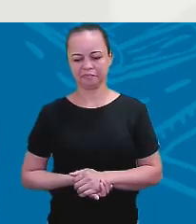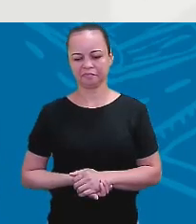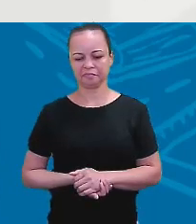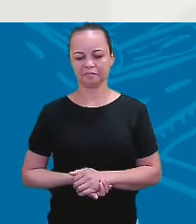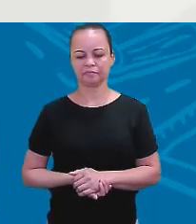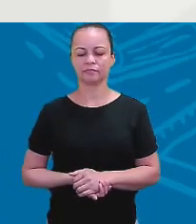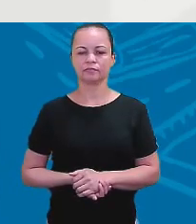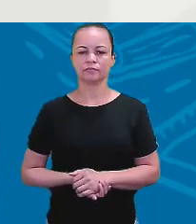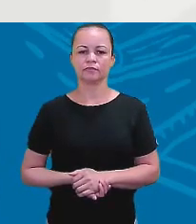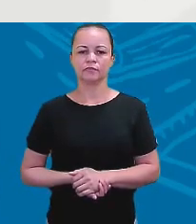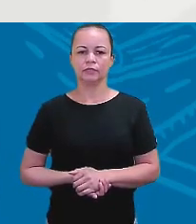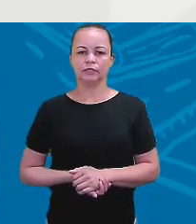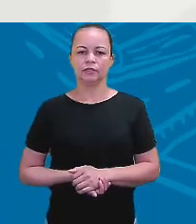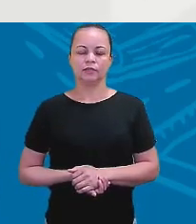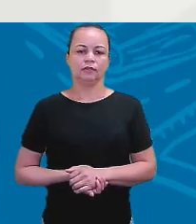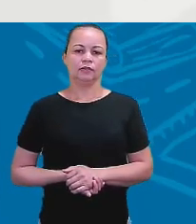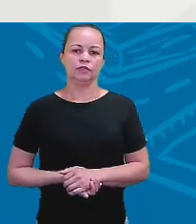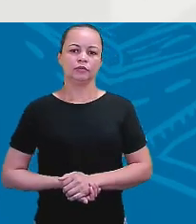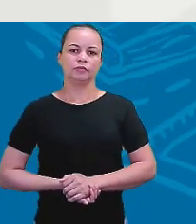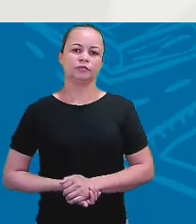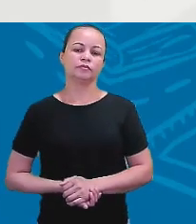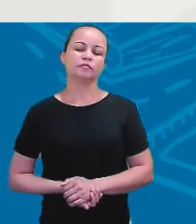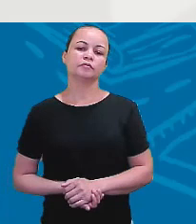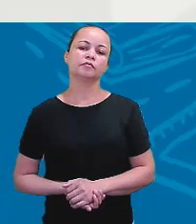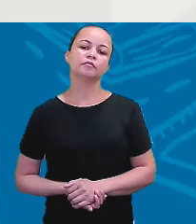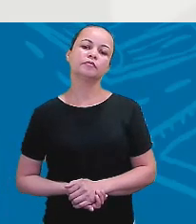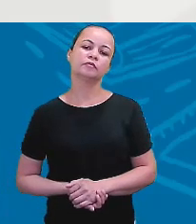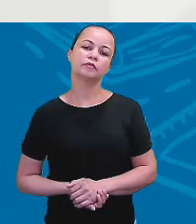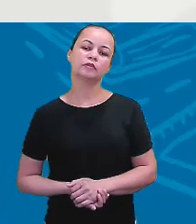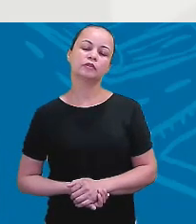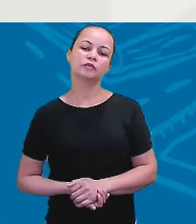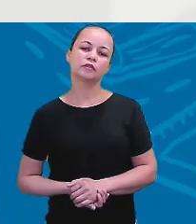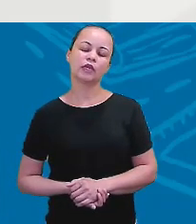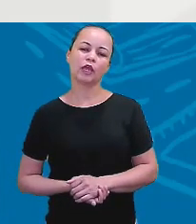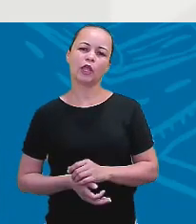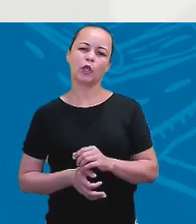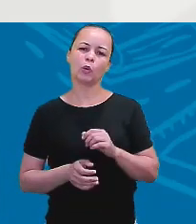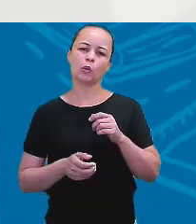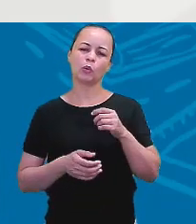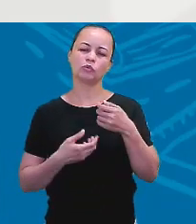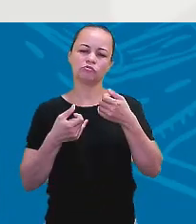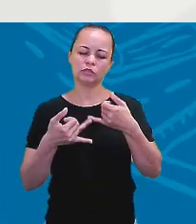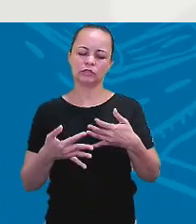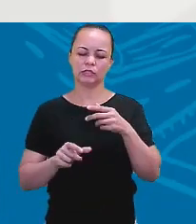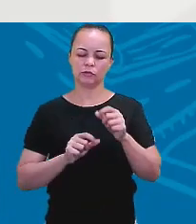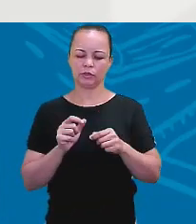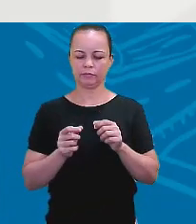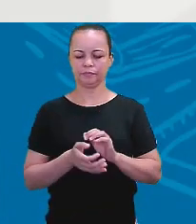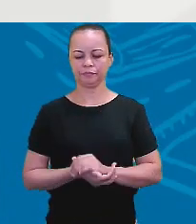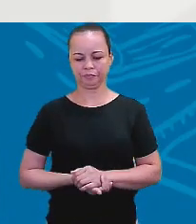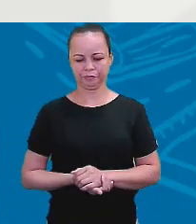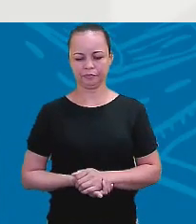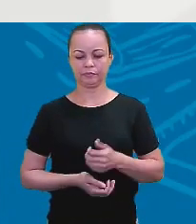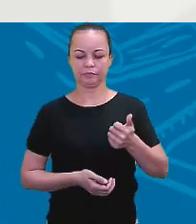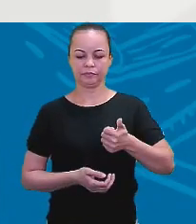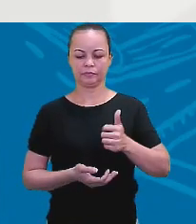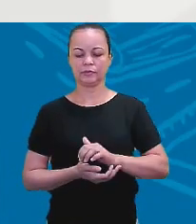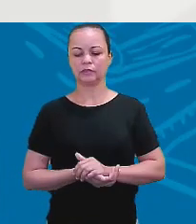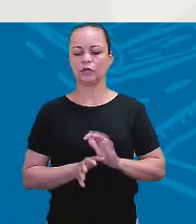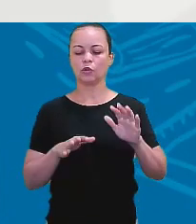exercitar um pouco, tá? Eu diria o seguinte. Qual o tag question dessas sentenças? Eu tenho aqui, ó.